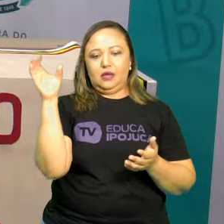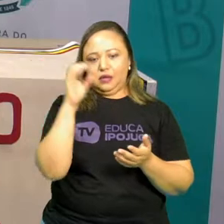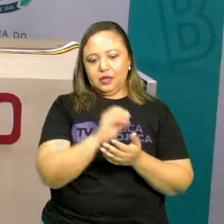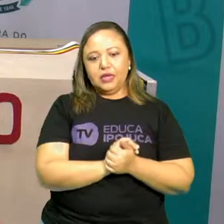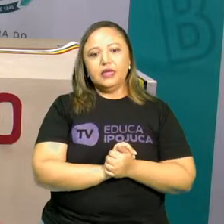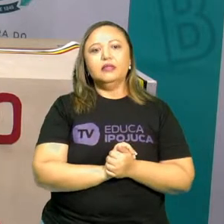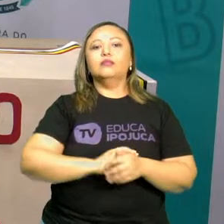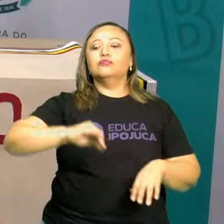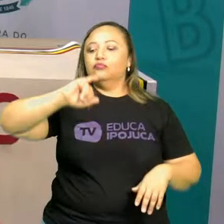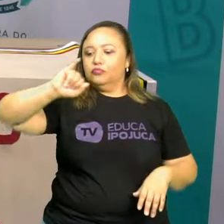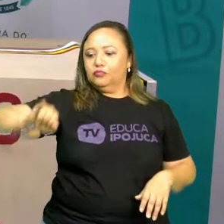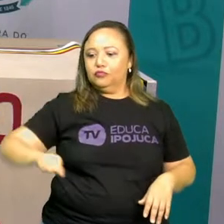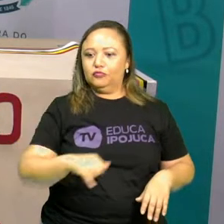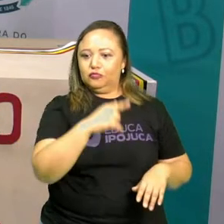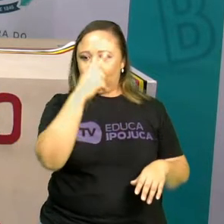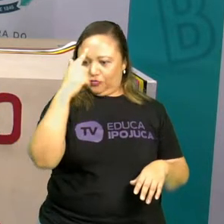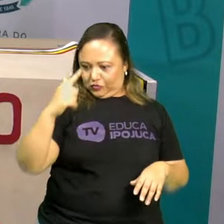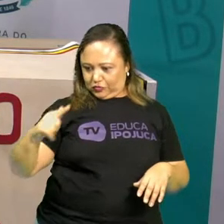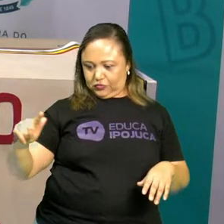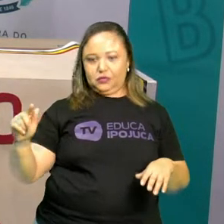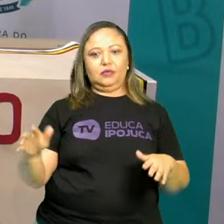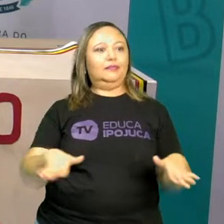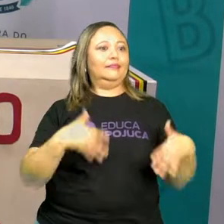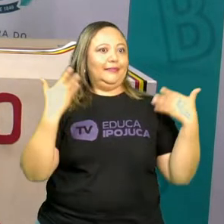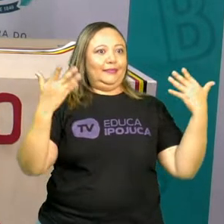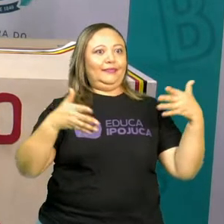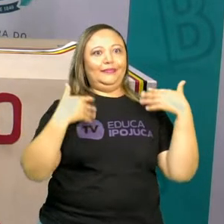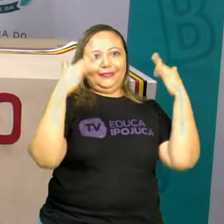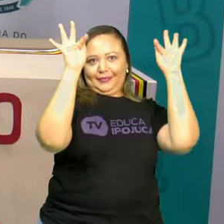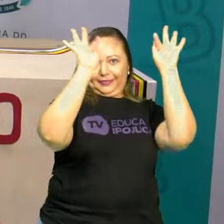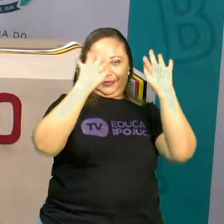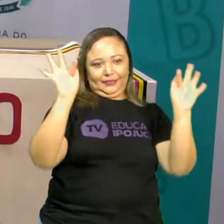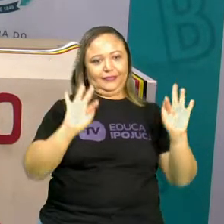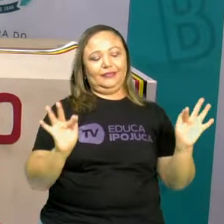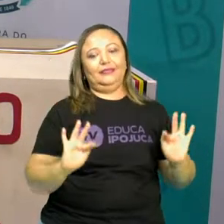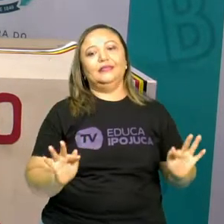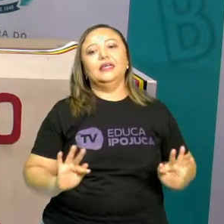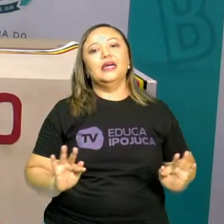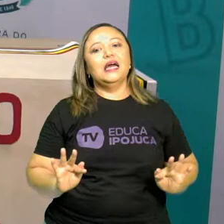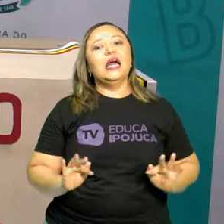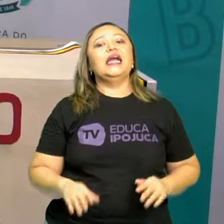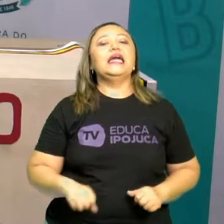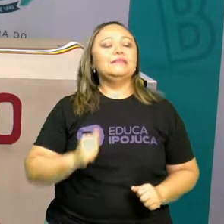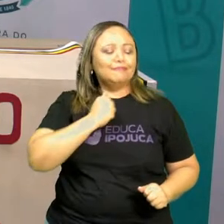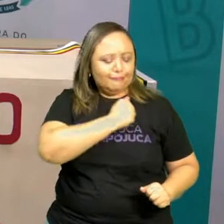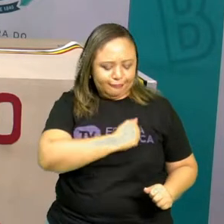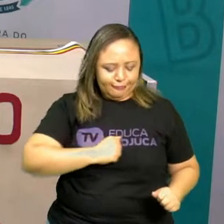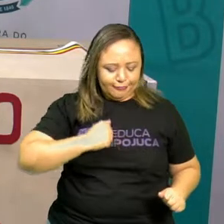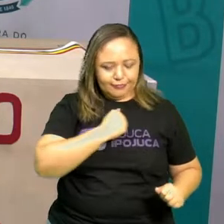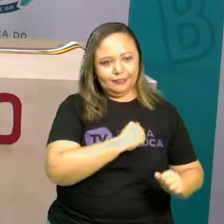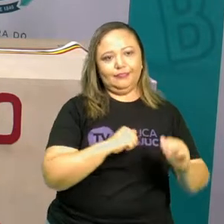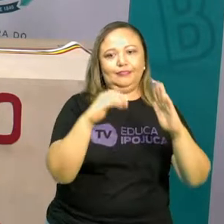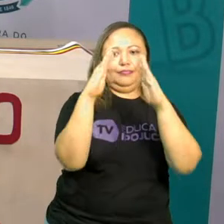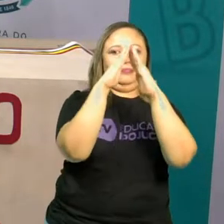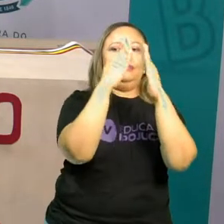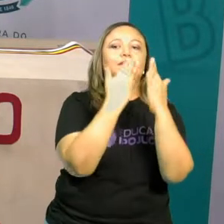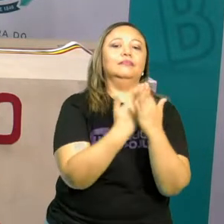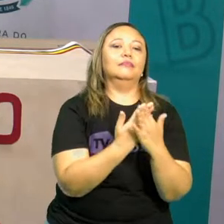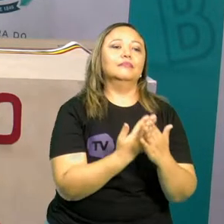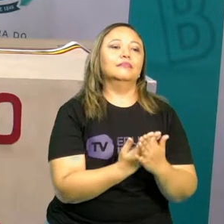feliz. Já era hora. Ele estava com muitas saudades da escola.